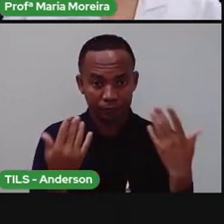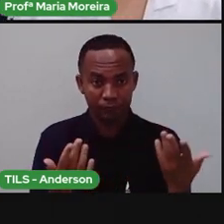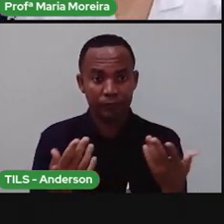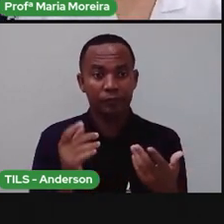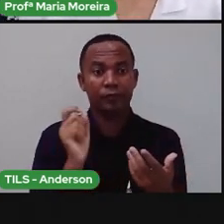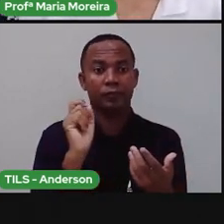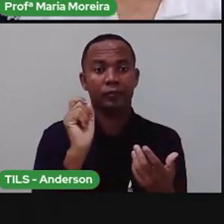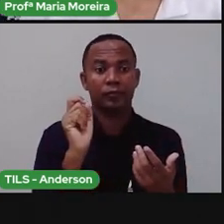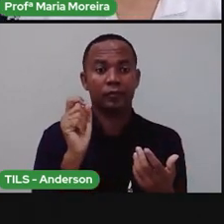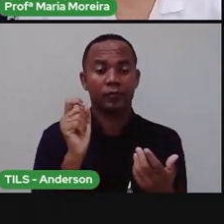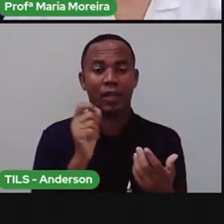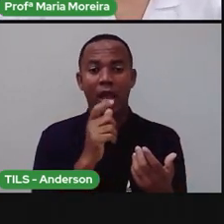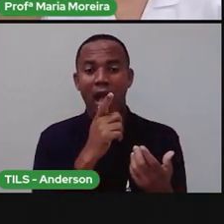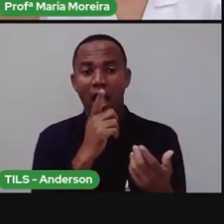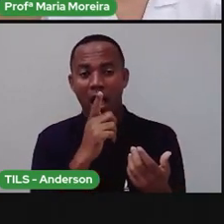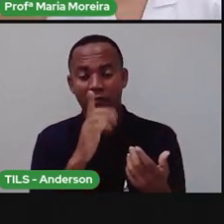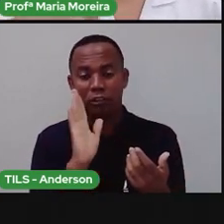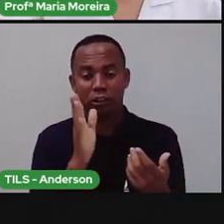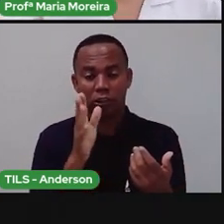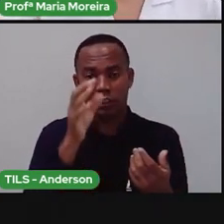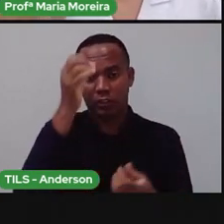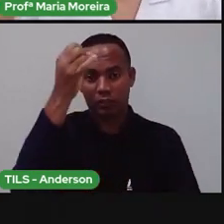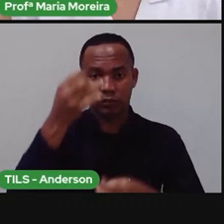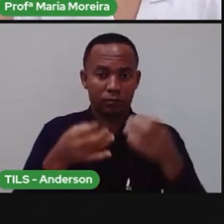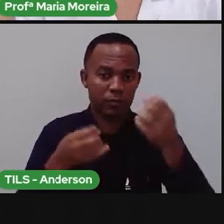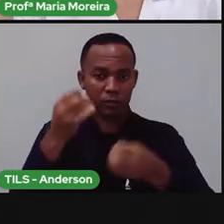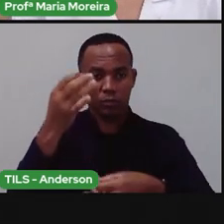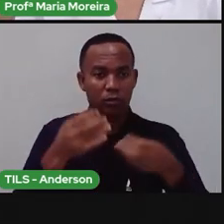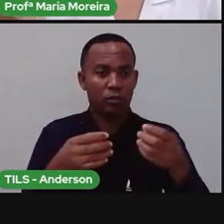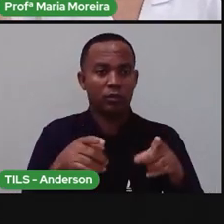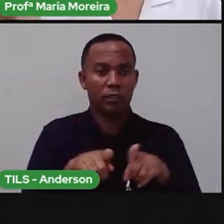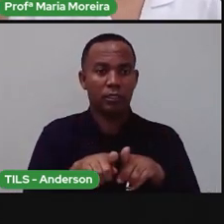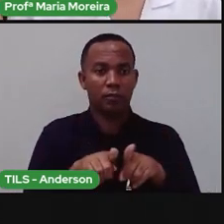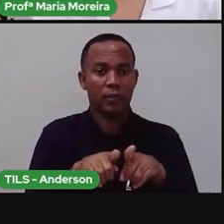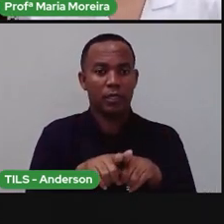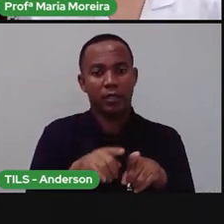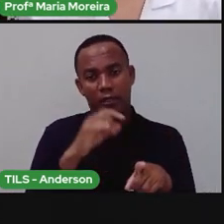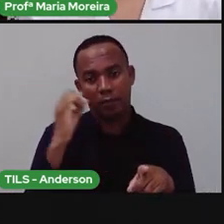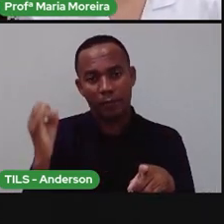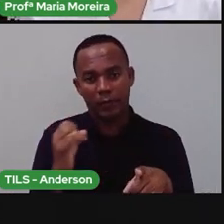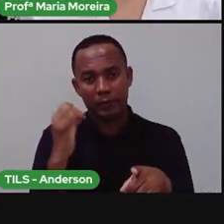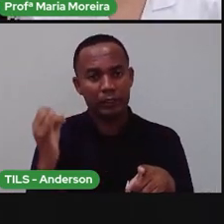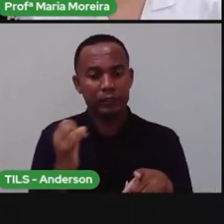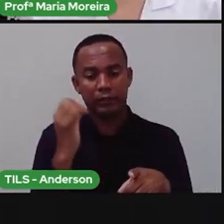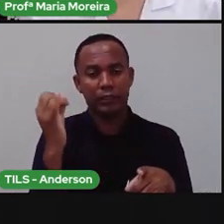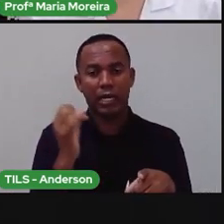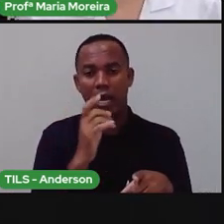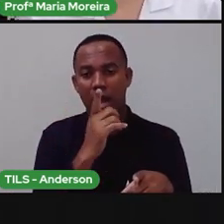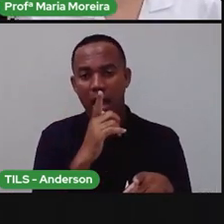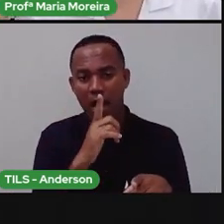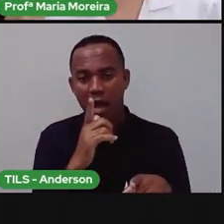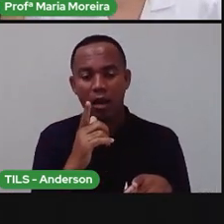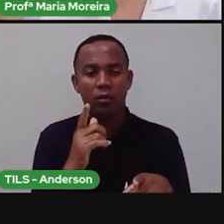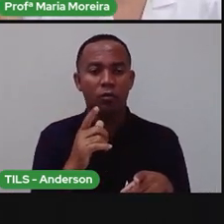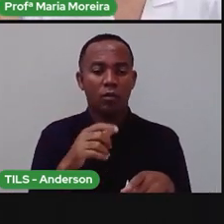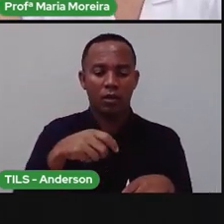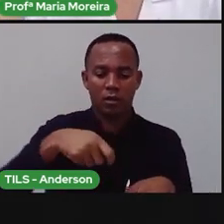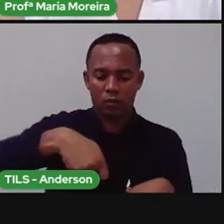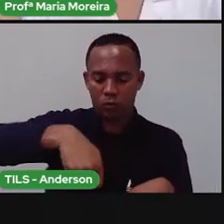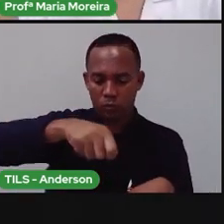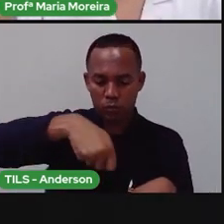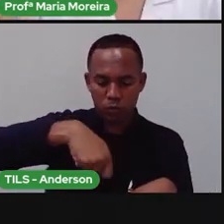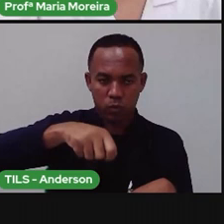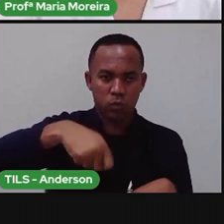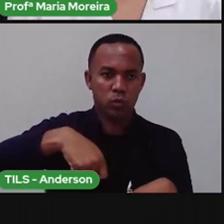de quem dá água, que a Pró já falou sobre a poluição da água, a importância da água para o cultivo de plantas,